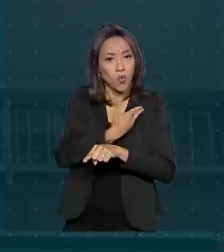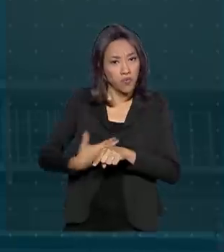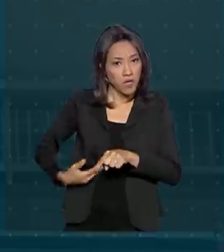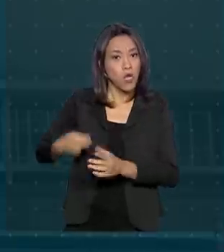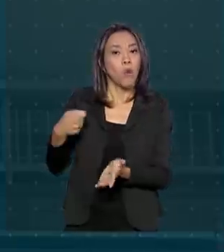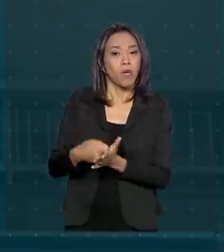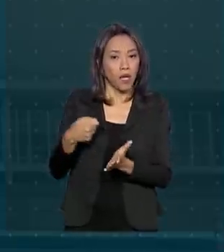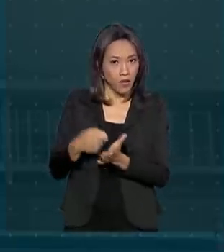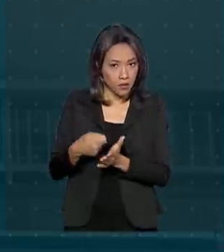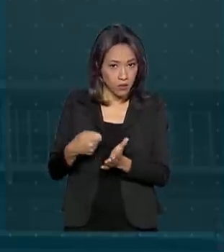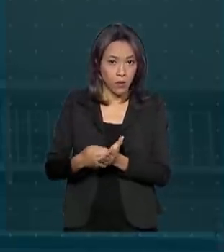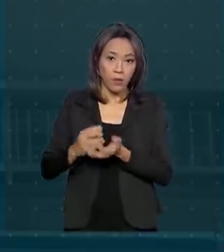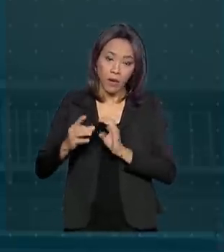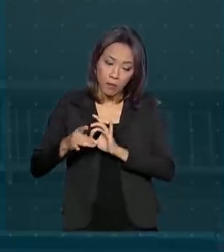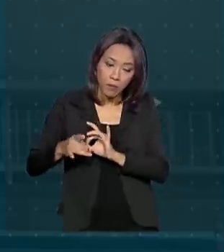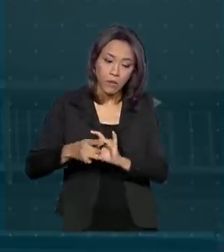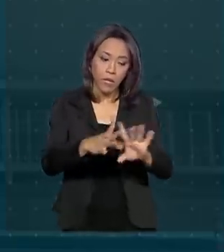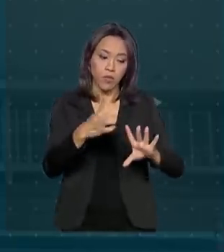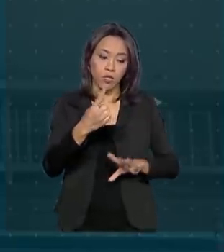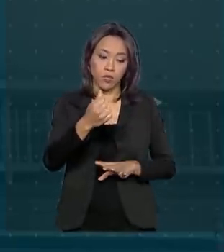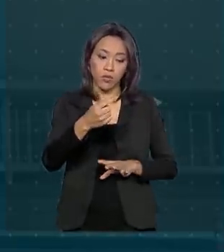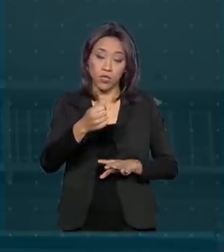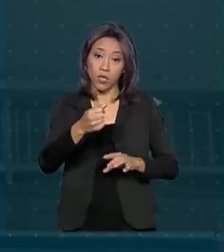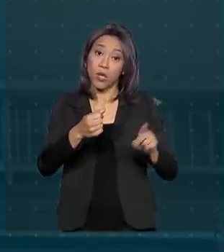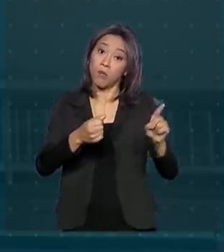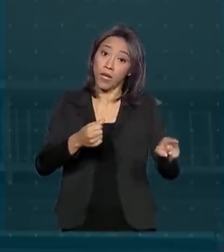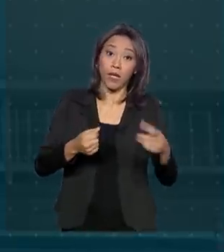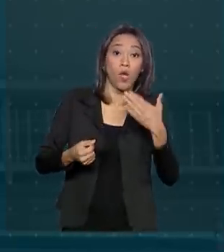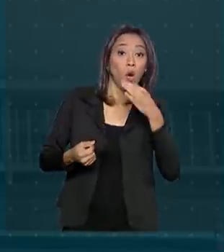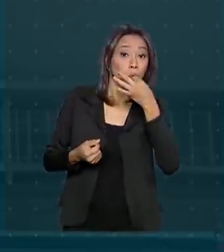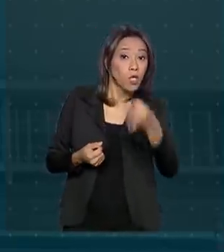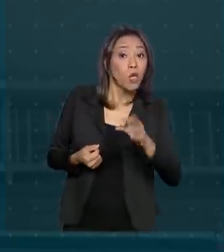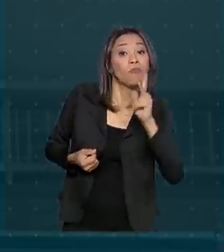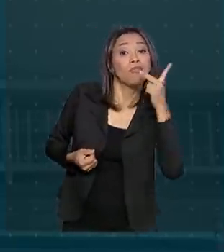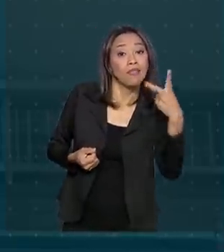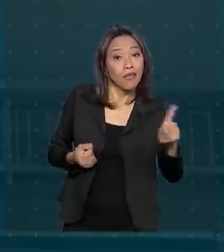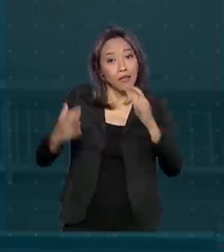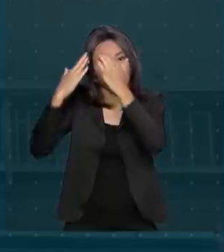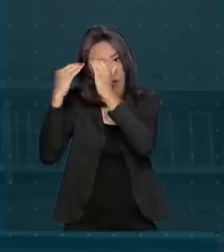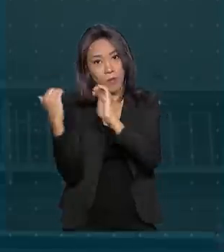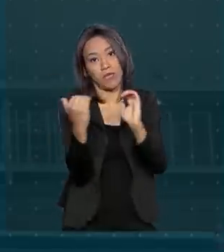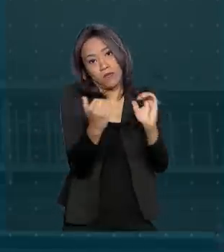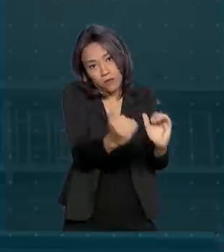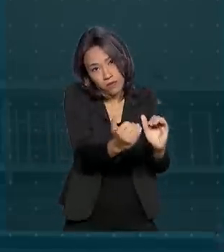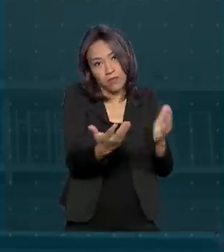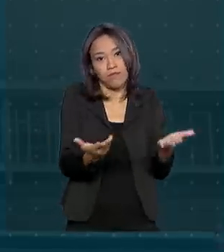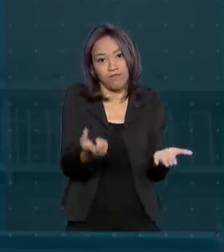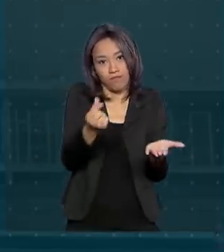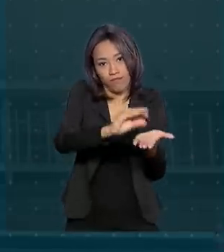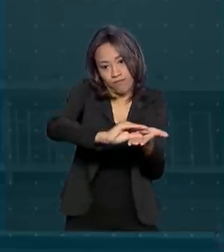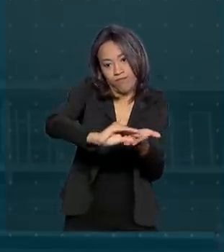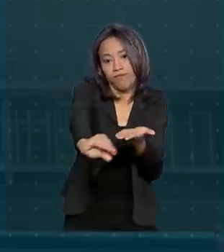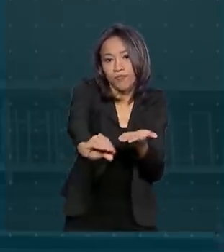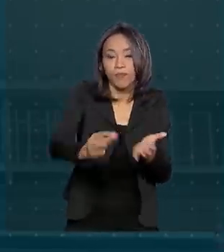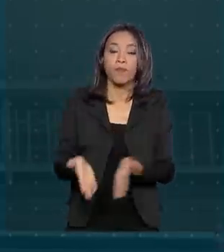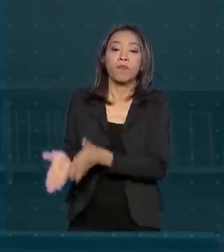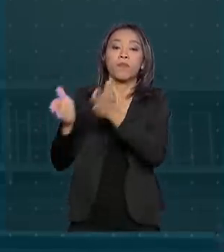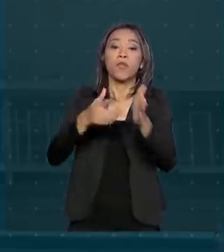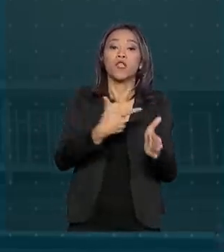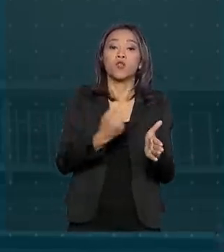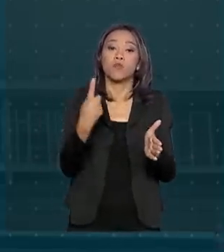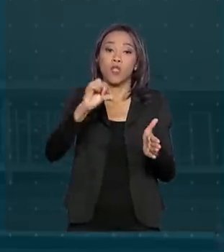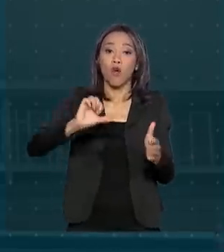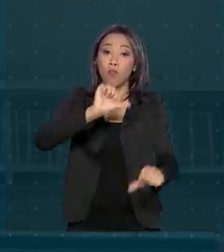obrigado a liberar o recurso para executar a despesa indicada pelo parlamentar. Em 2019, outra mudança na